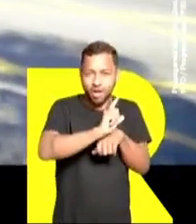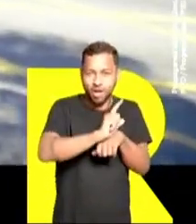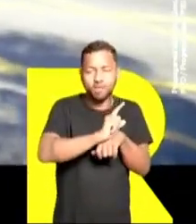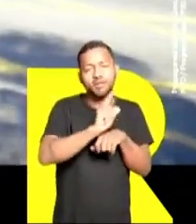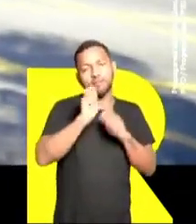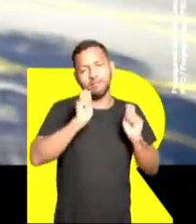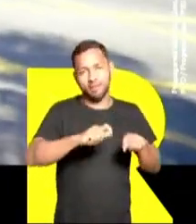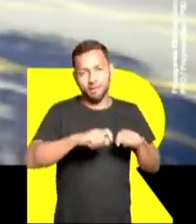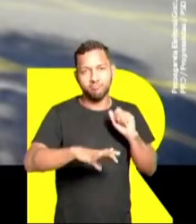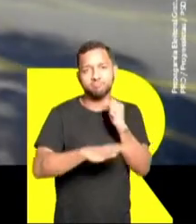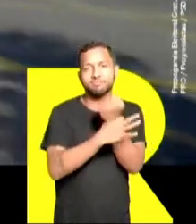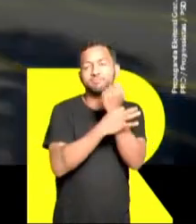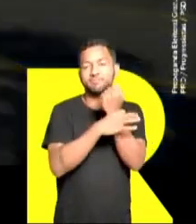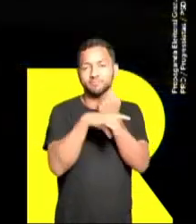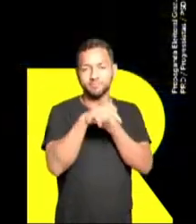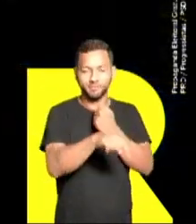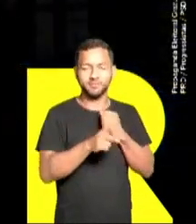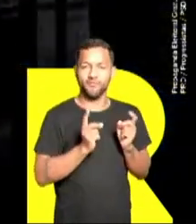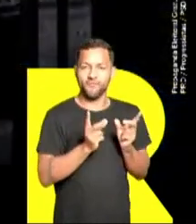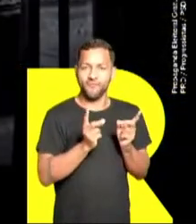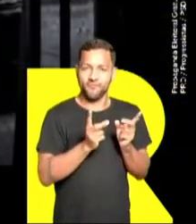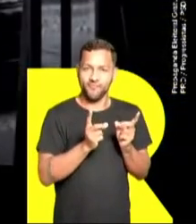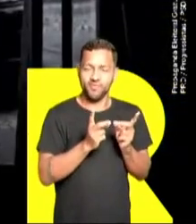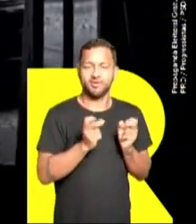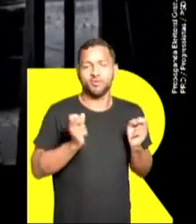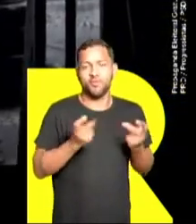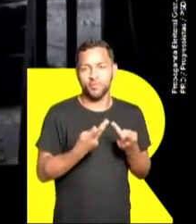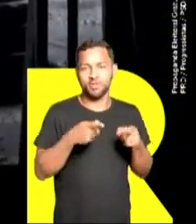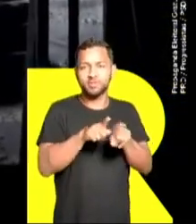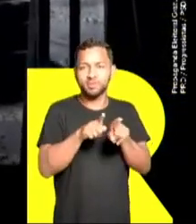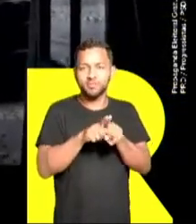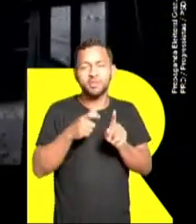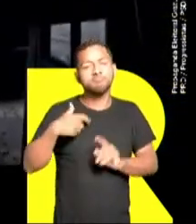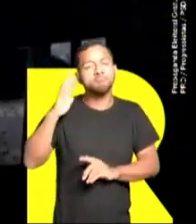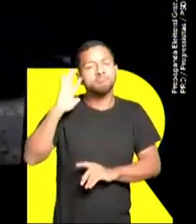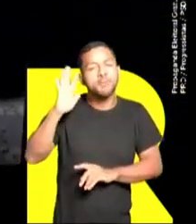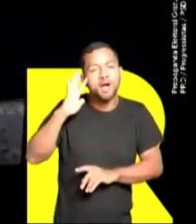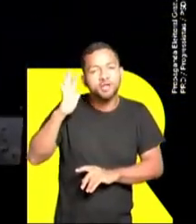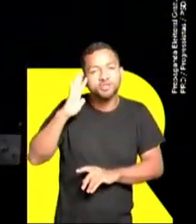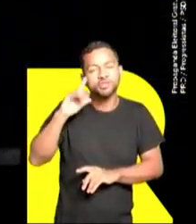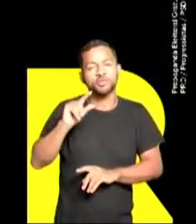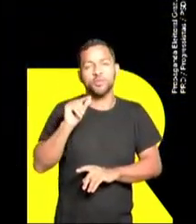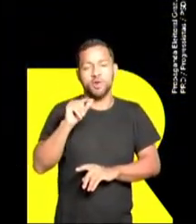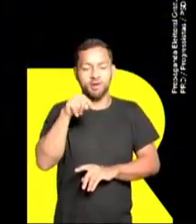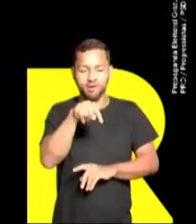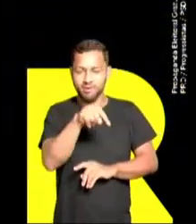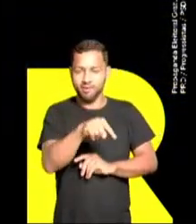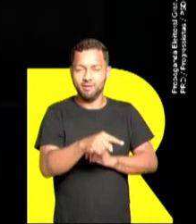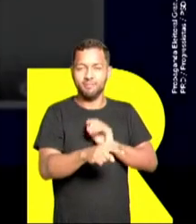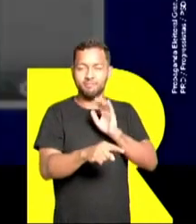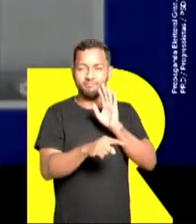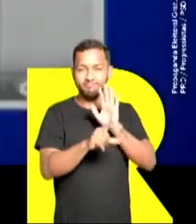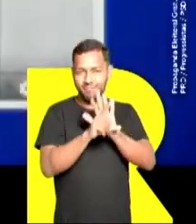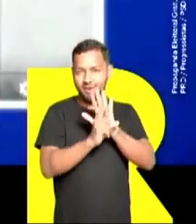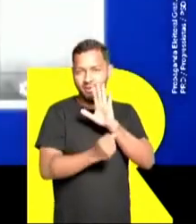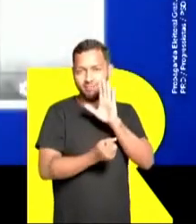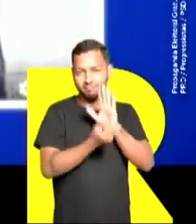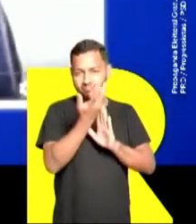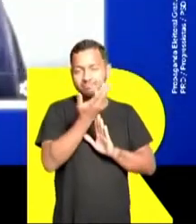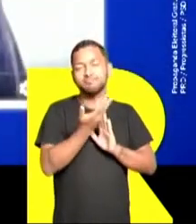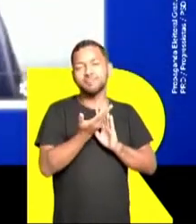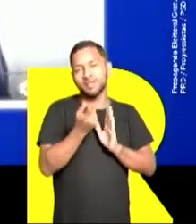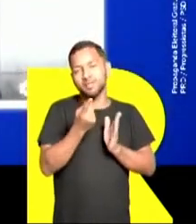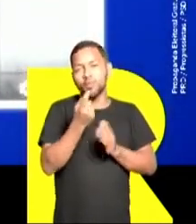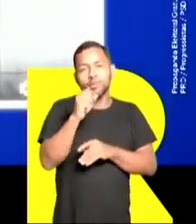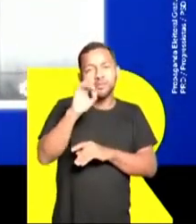se garante a oportunidade de emprego e renda. Eu imagino, e esse o motivo do projeto, é de que se 80% não